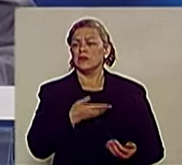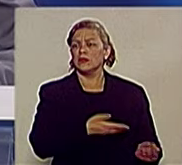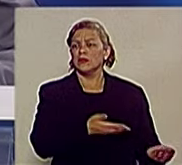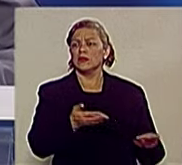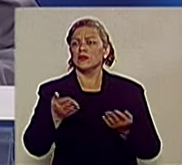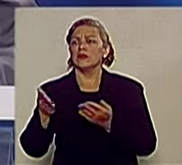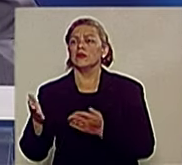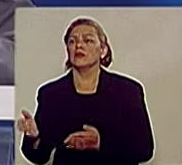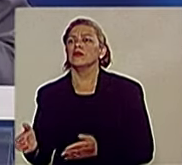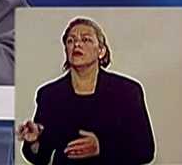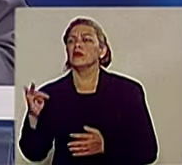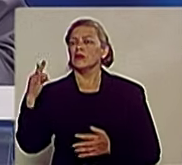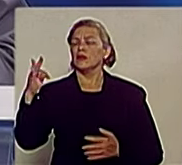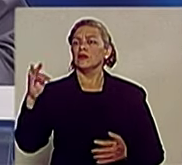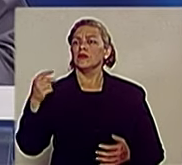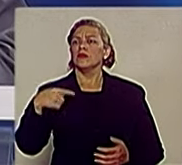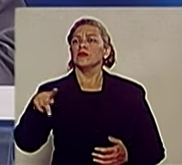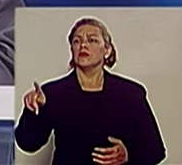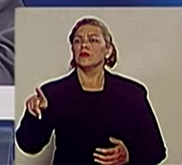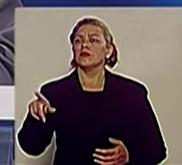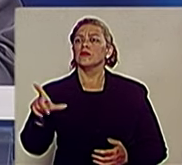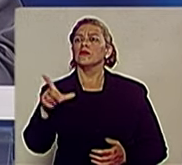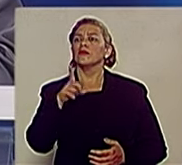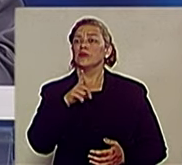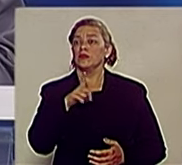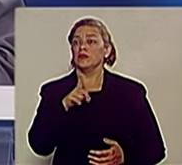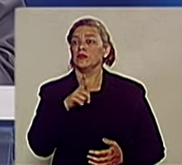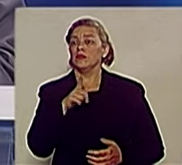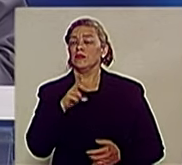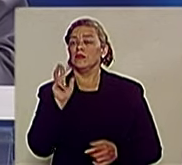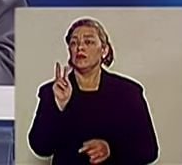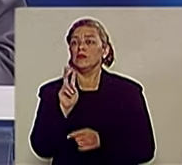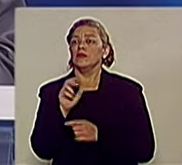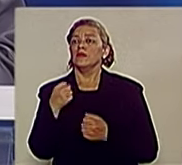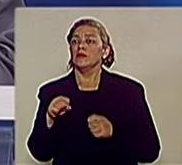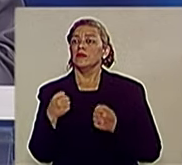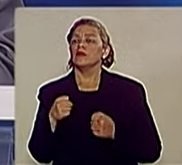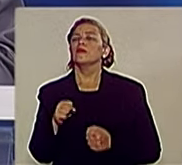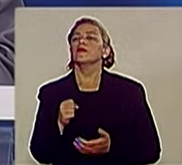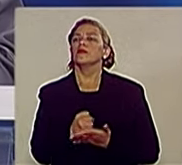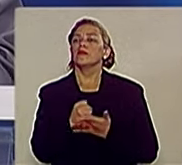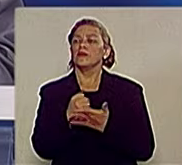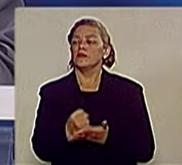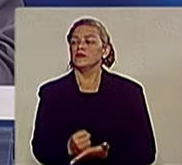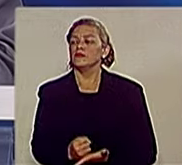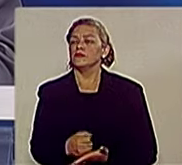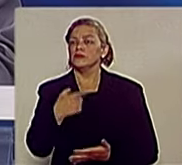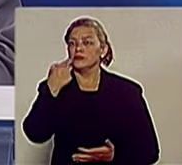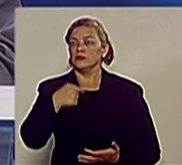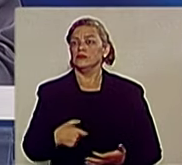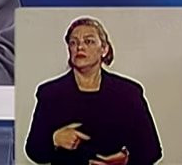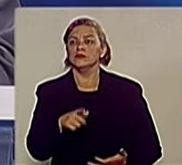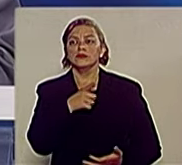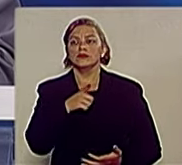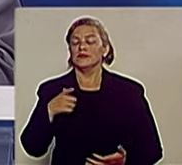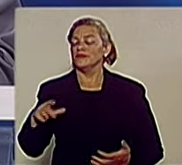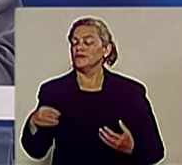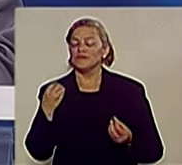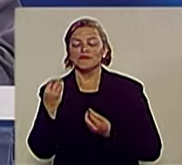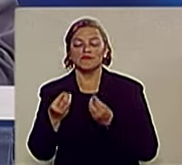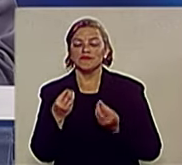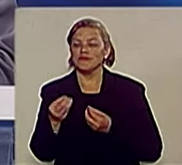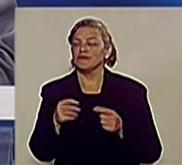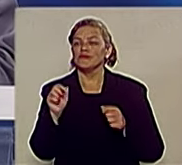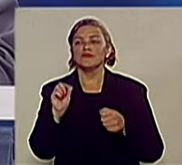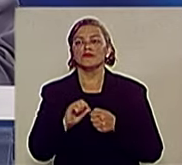Se tiver um problema sério, uma intercorrência, ninguém não tem como atender a paciente que vai estar lá.